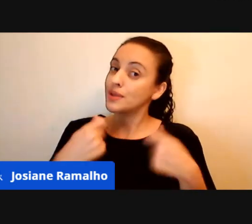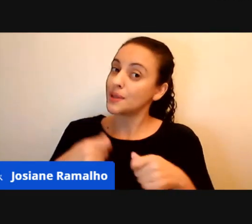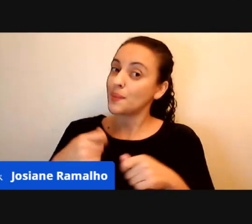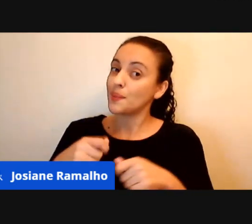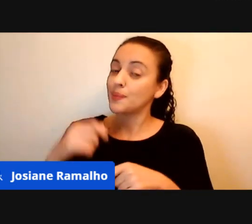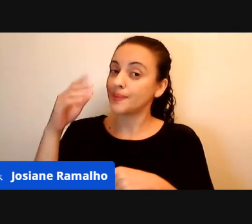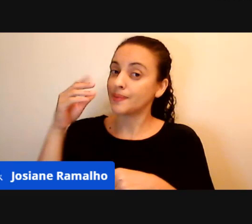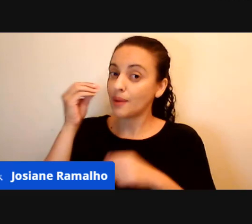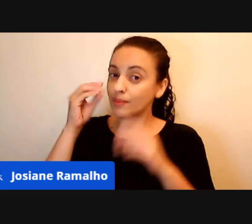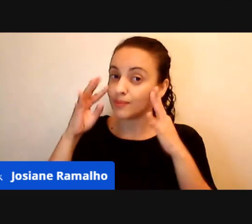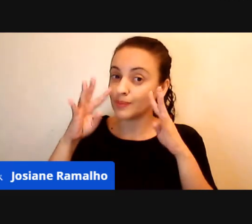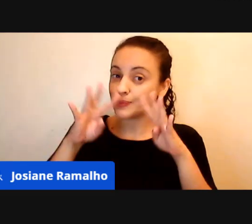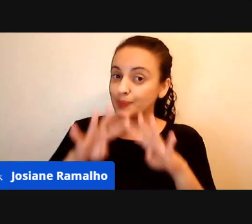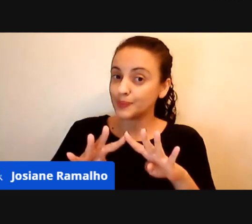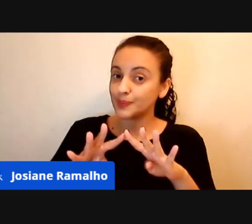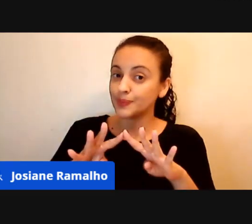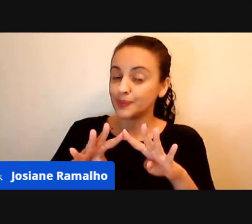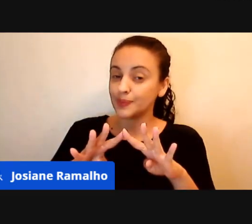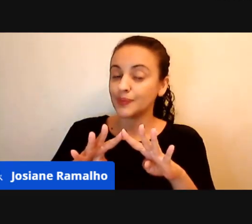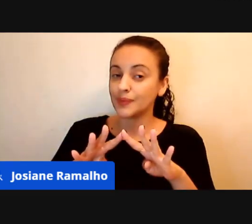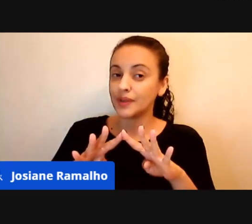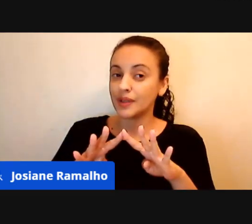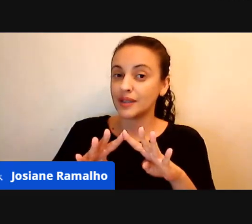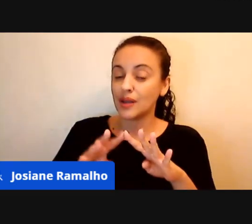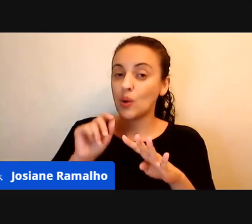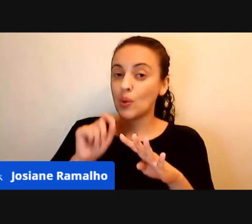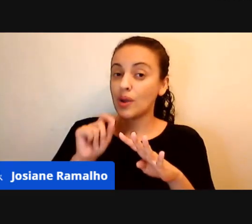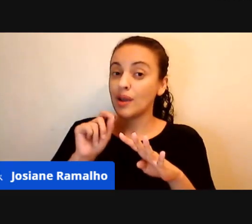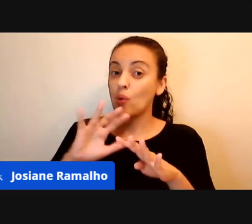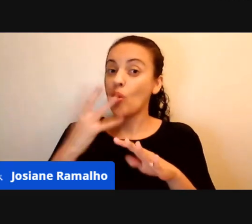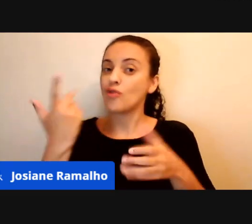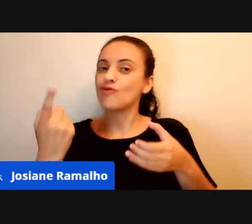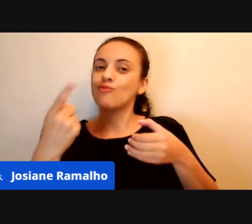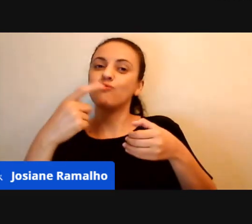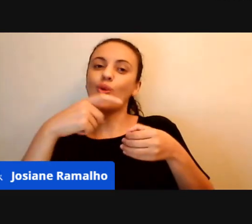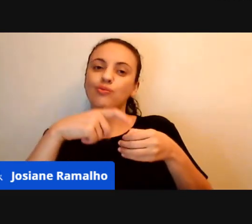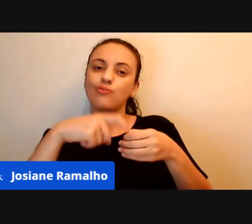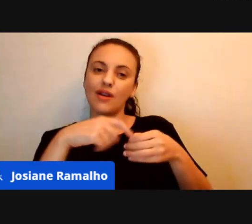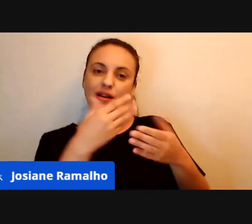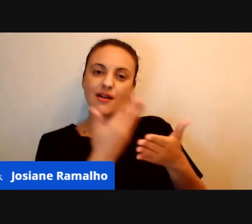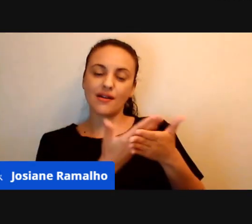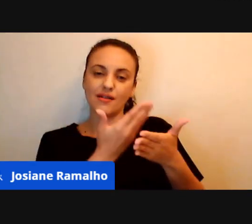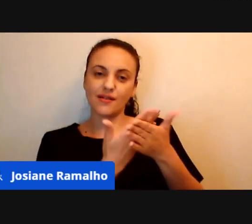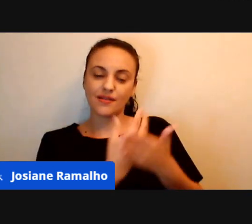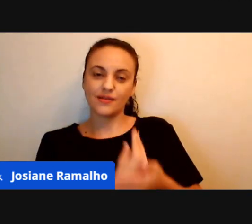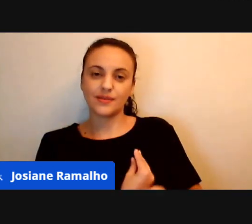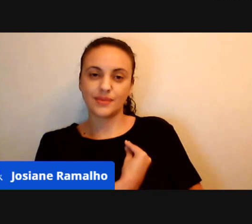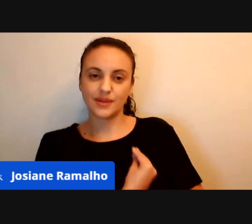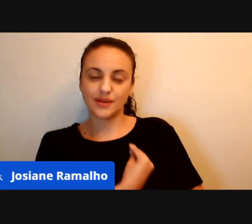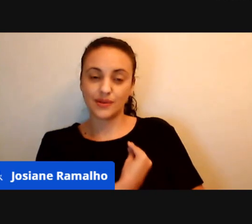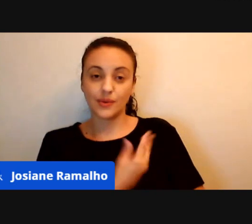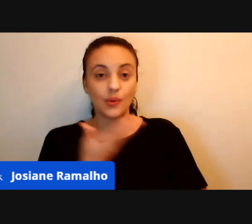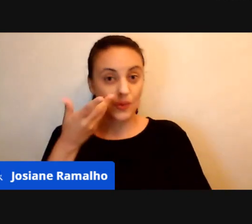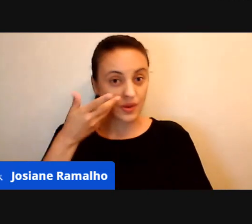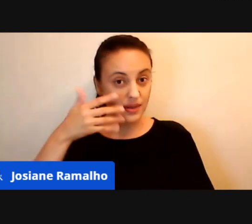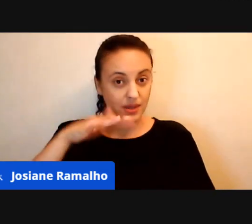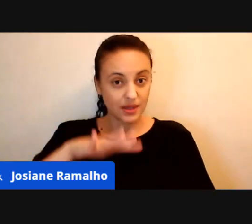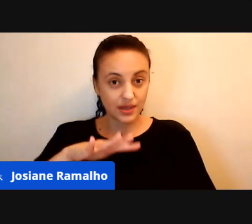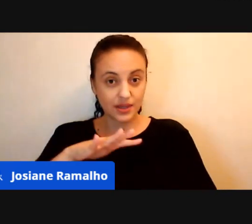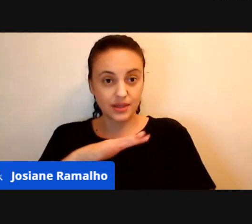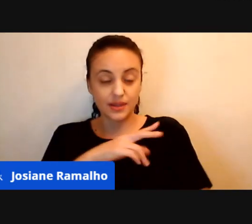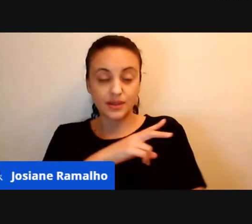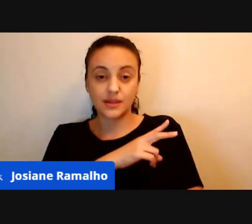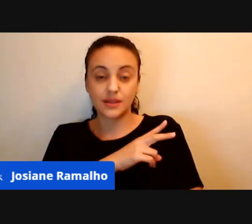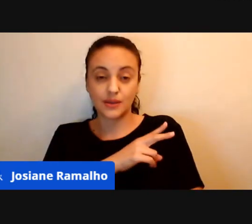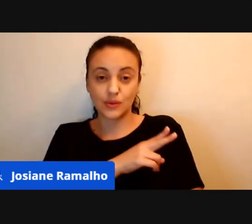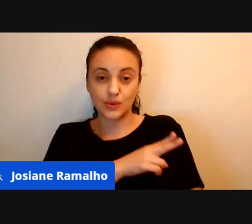é, uma, muito grande no retorno do presencial, é, as nossas crianças do segundo ano, esse ano, fizeram o primeiro aninho